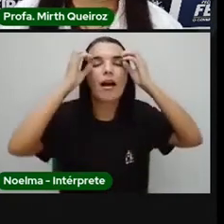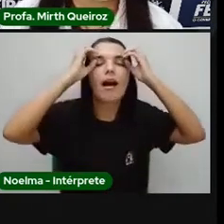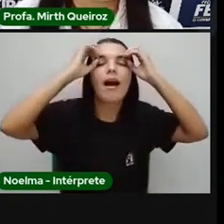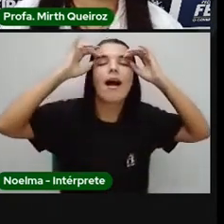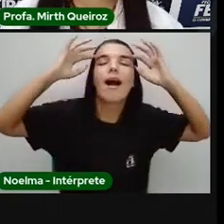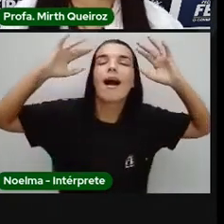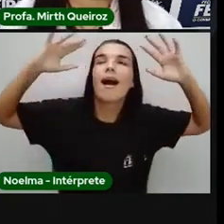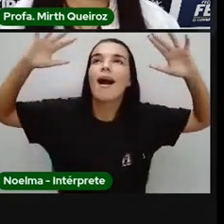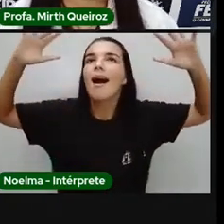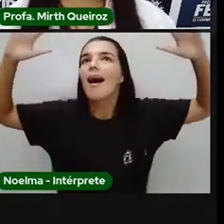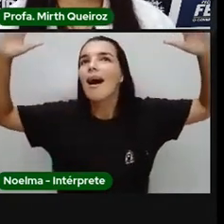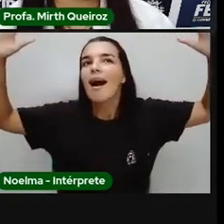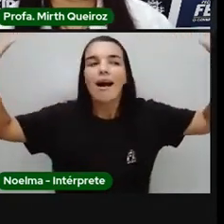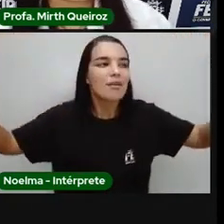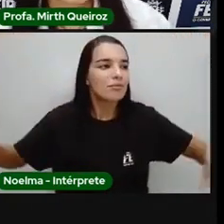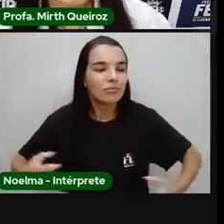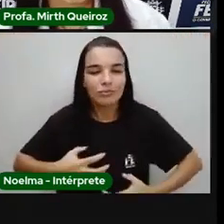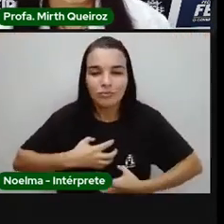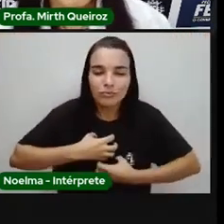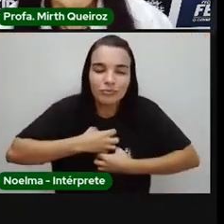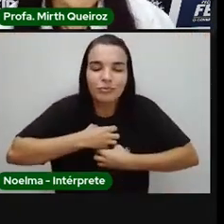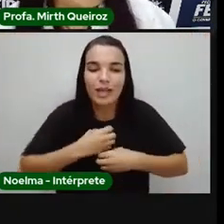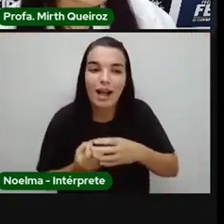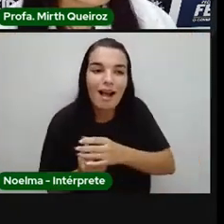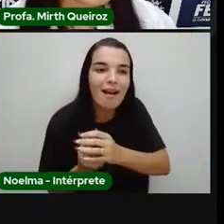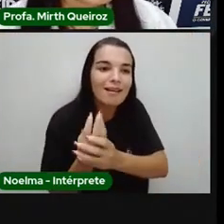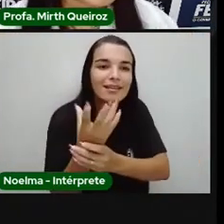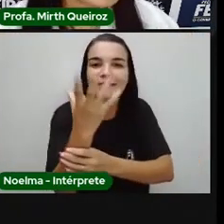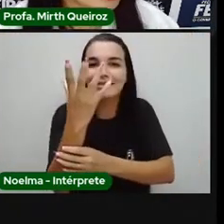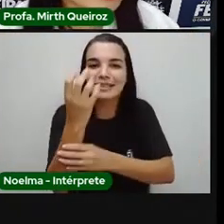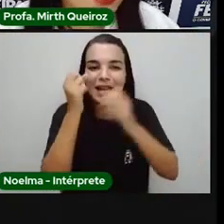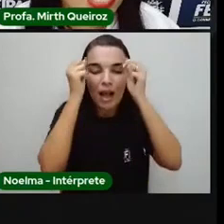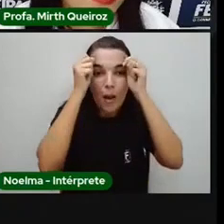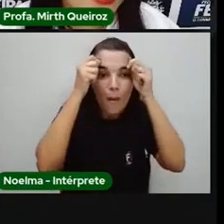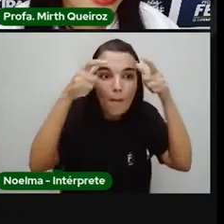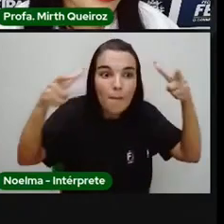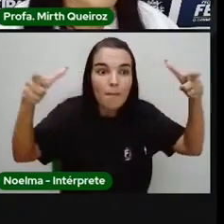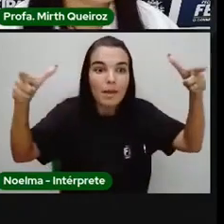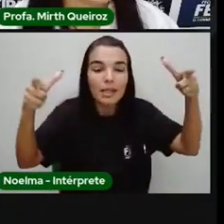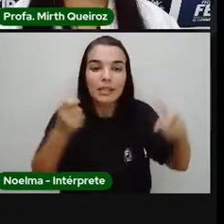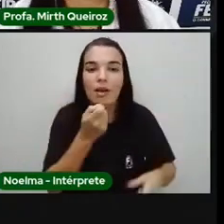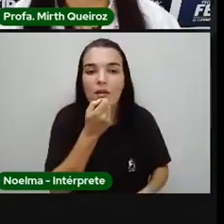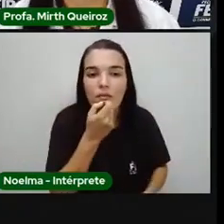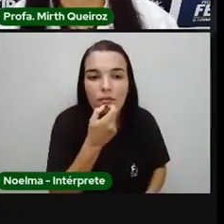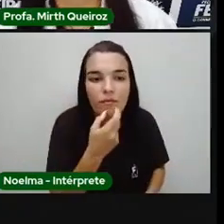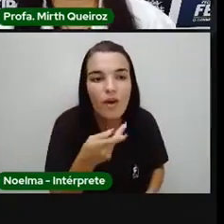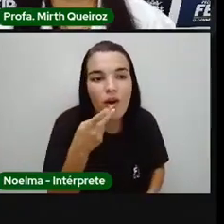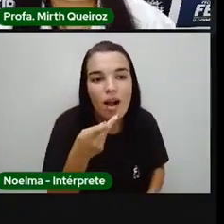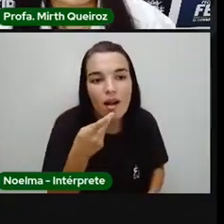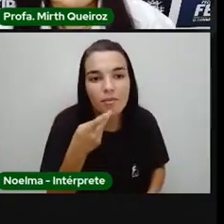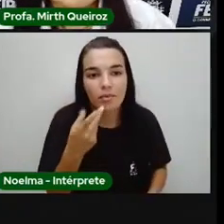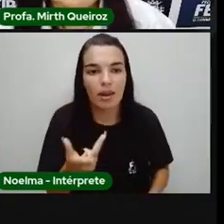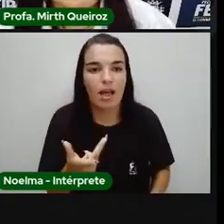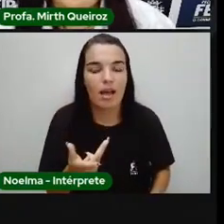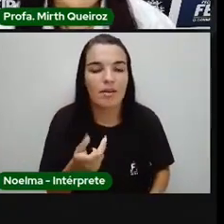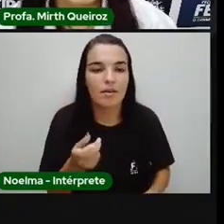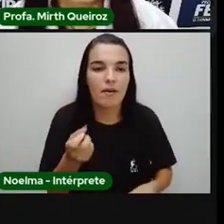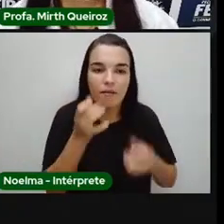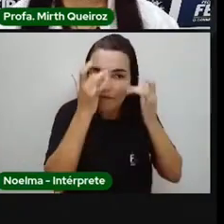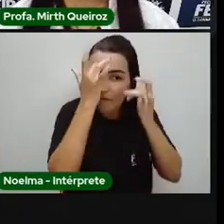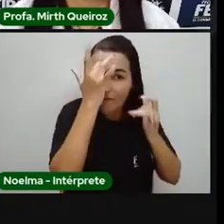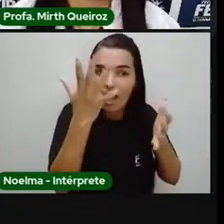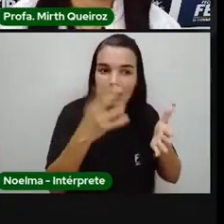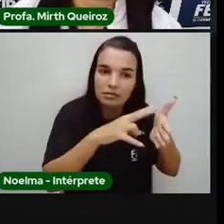imaginação, estimula a nossa criatividade, aumenta o nosso vocabulário, facilita a escrita,